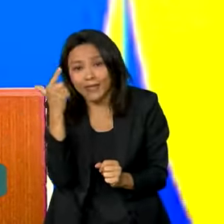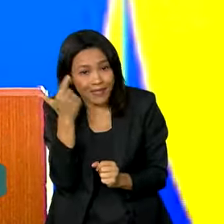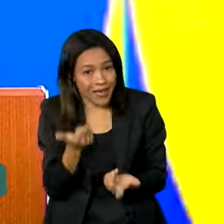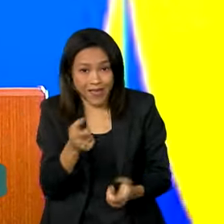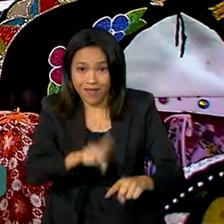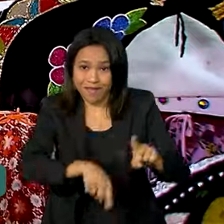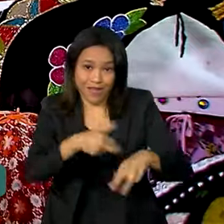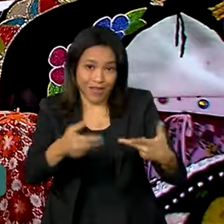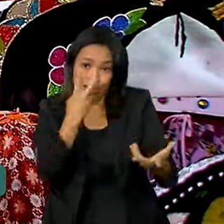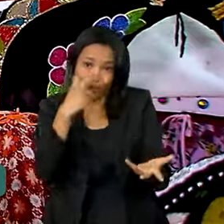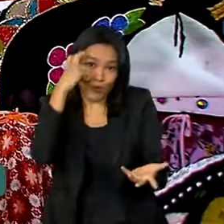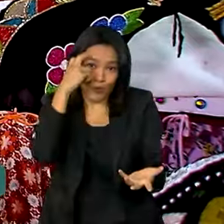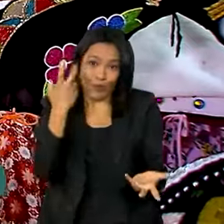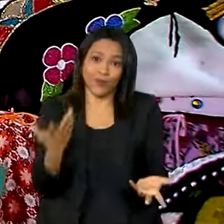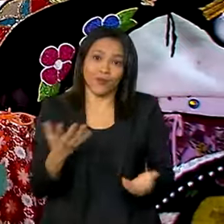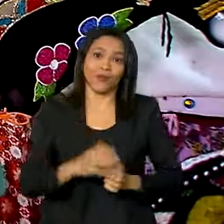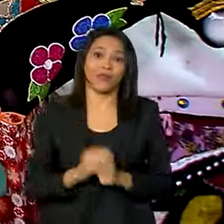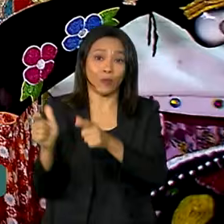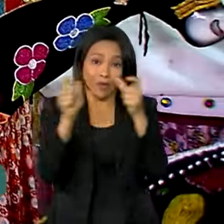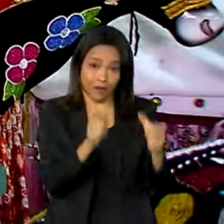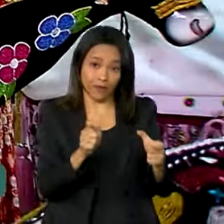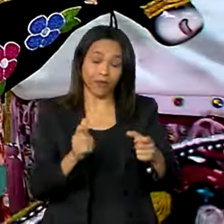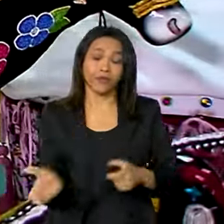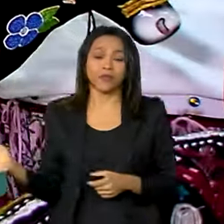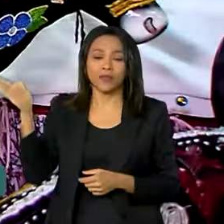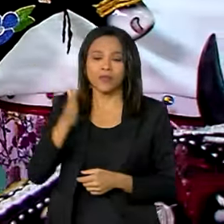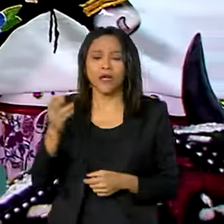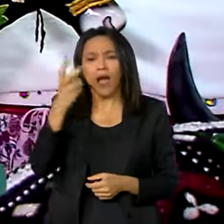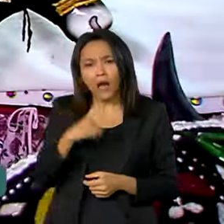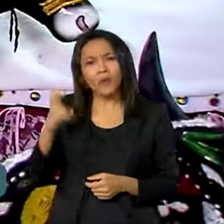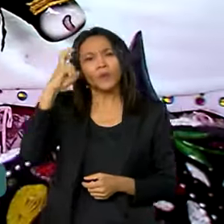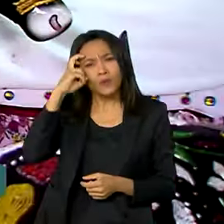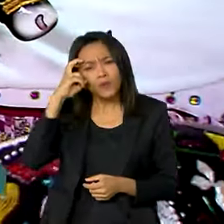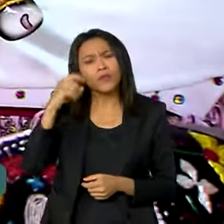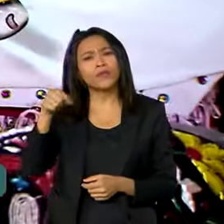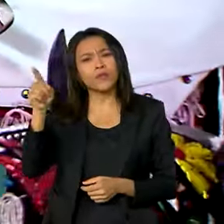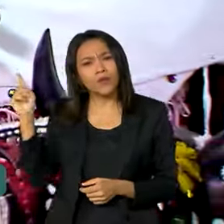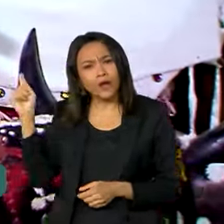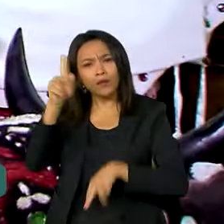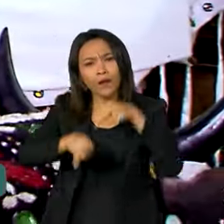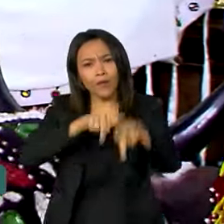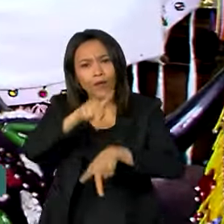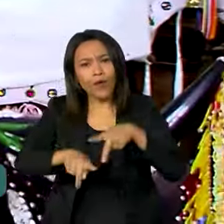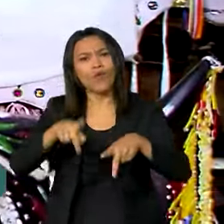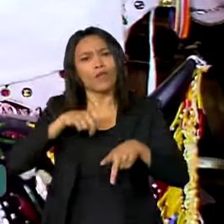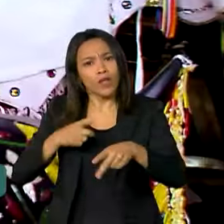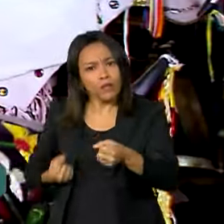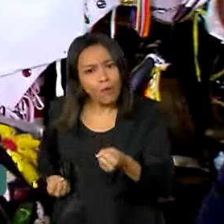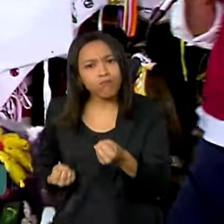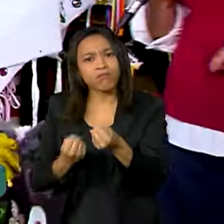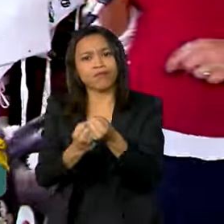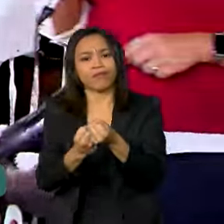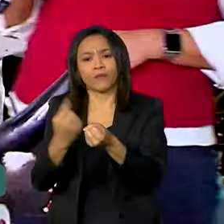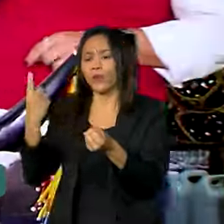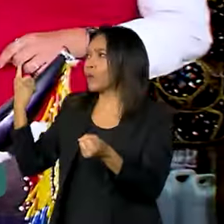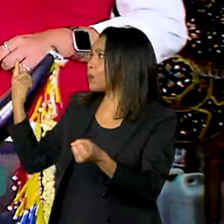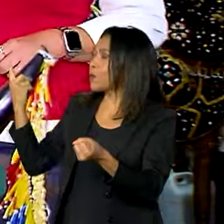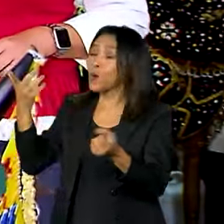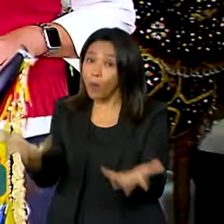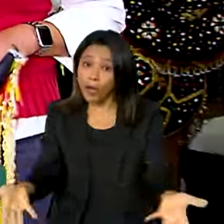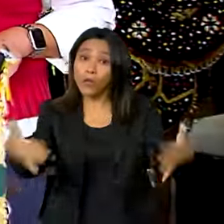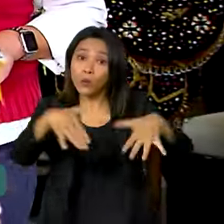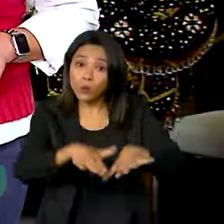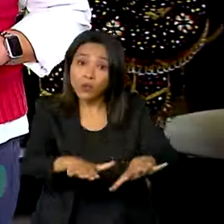equipamento cultural. A cultura popular e tradicional também ganhou mais força a partir da inclusão da categoria